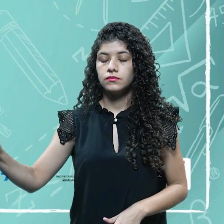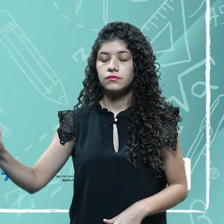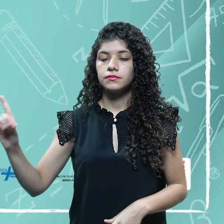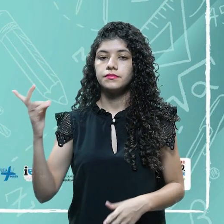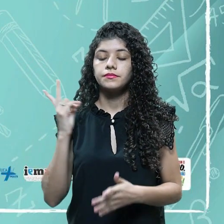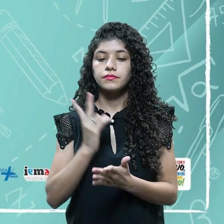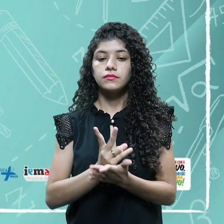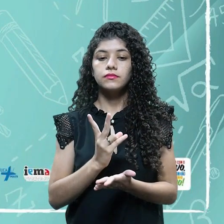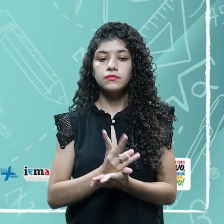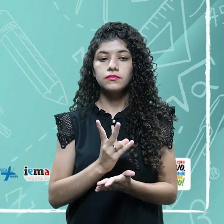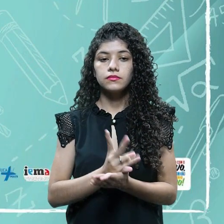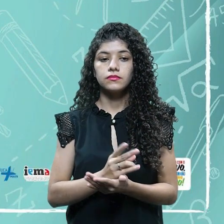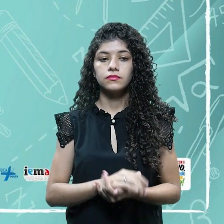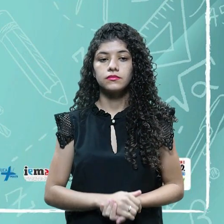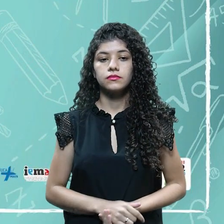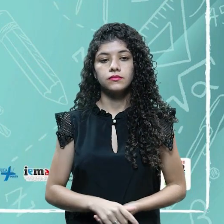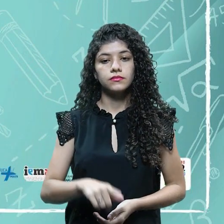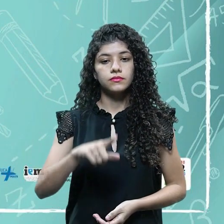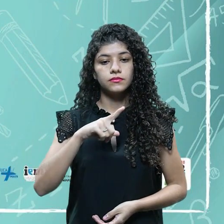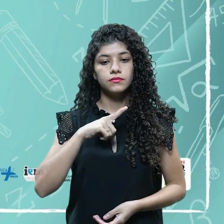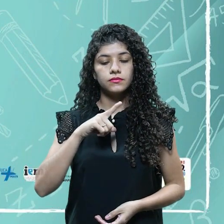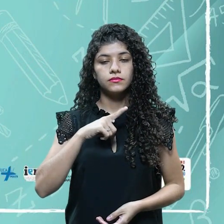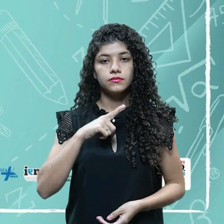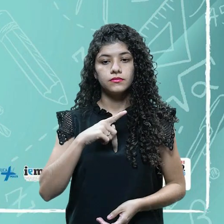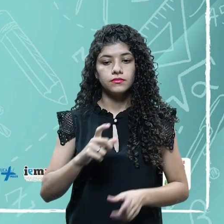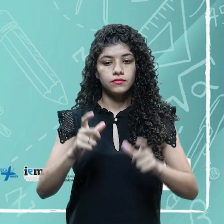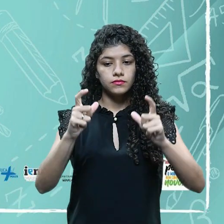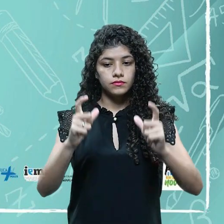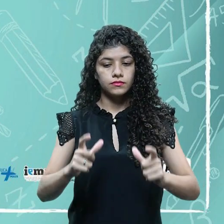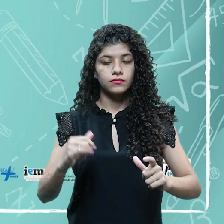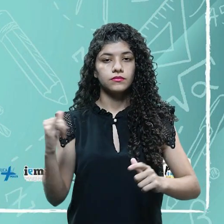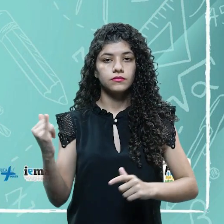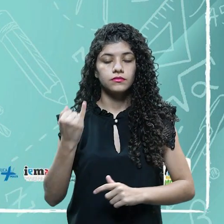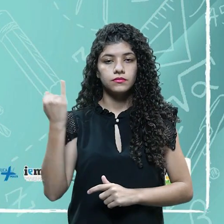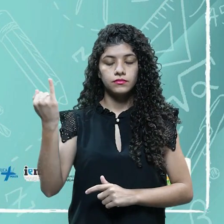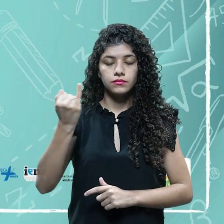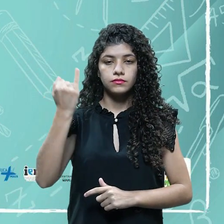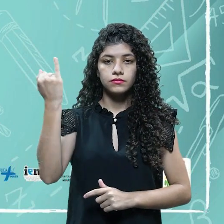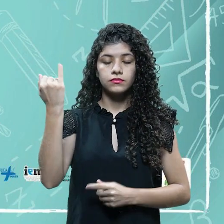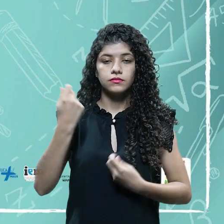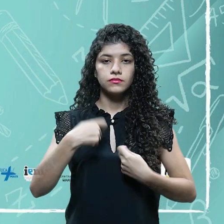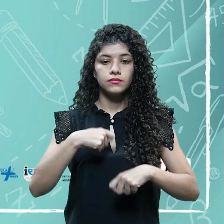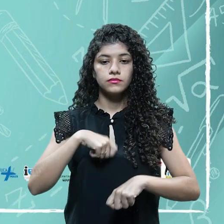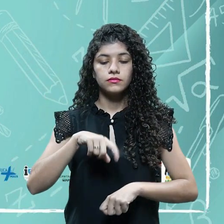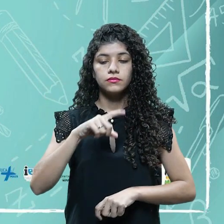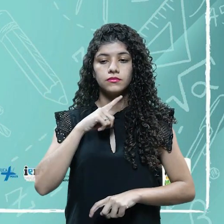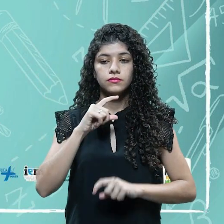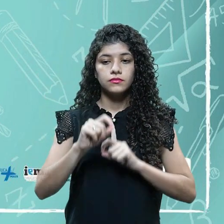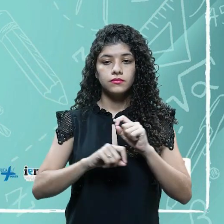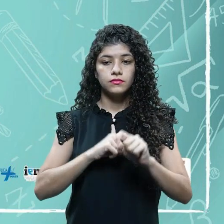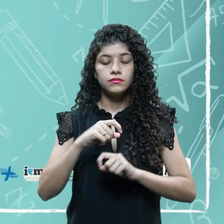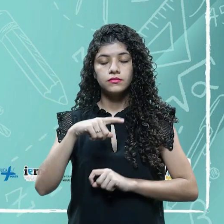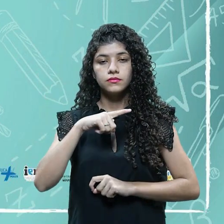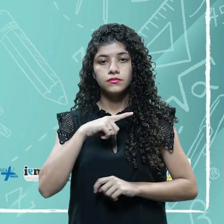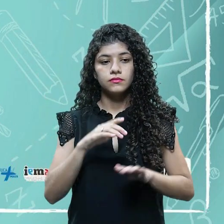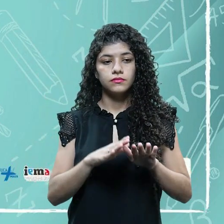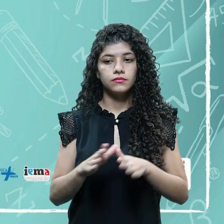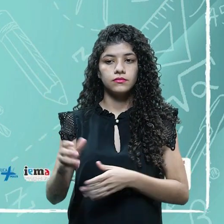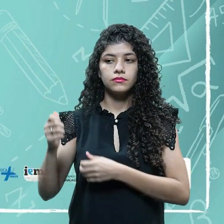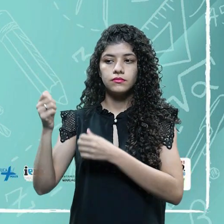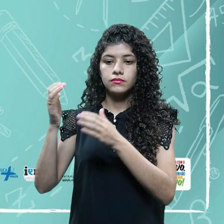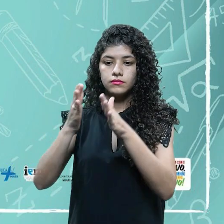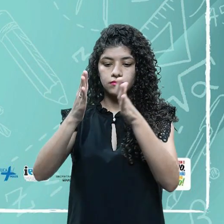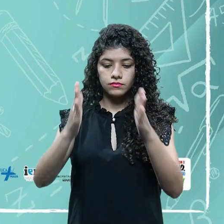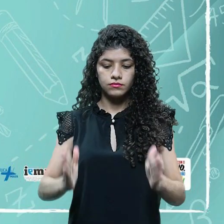um lugar de honra, né, então ela deve estar em uma posição central, né, próximo ao centro